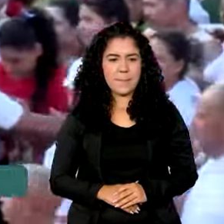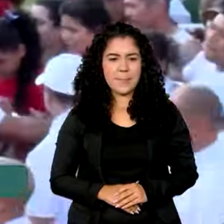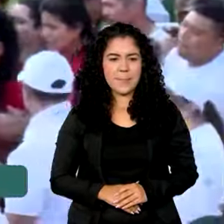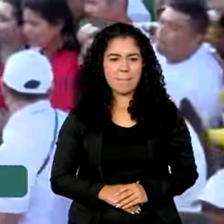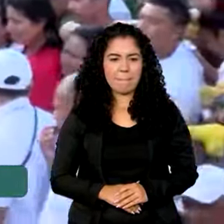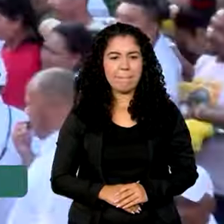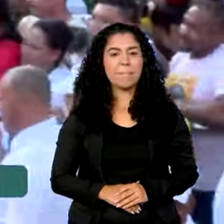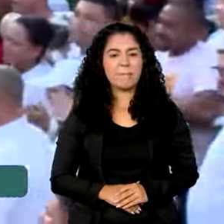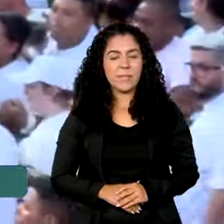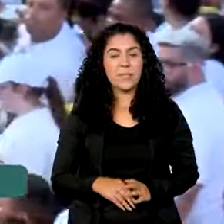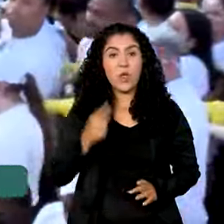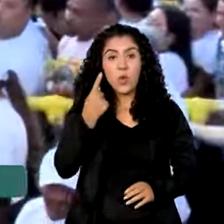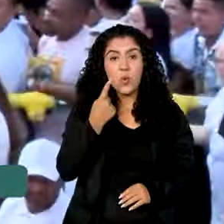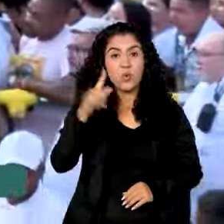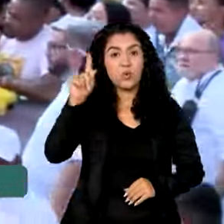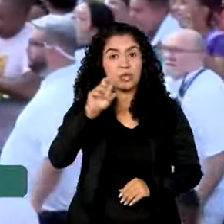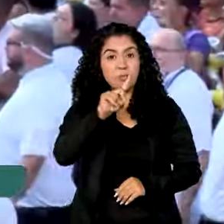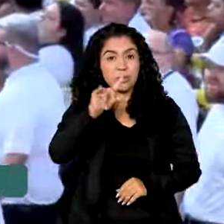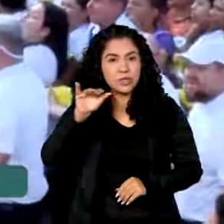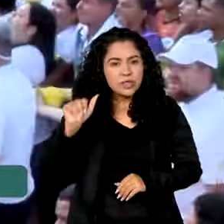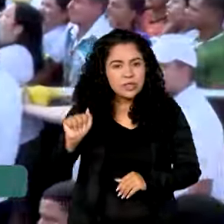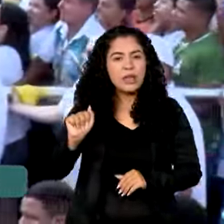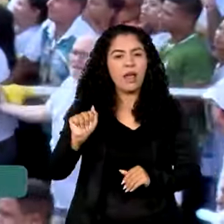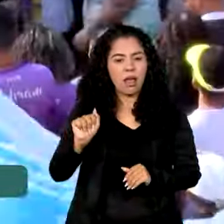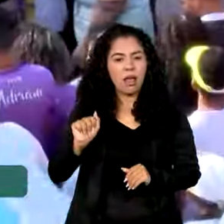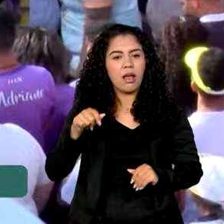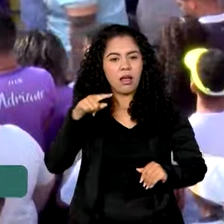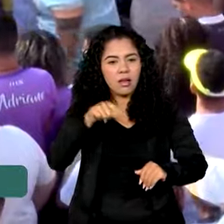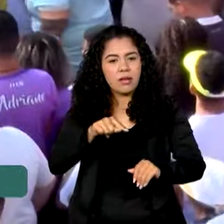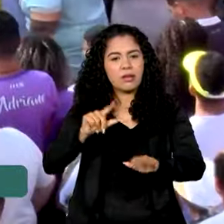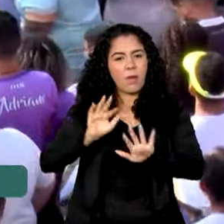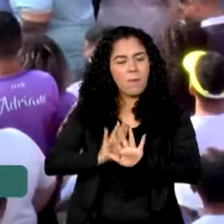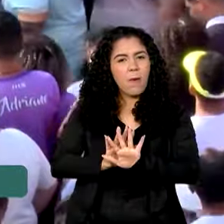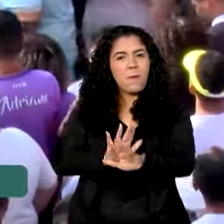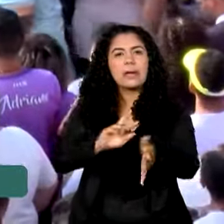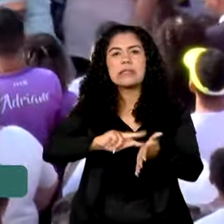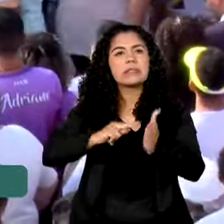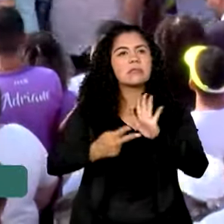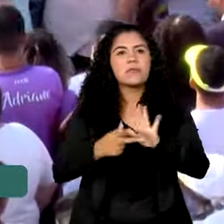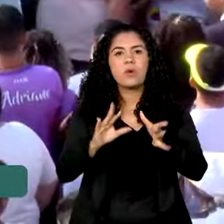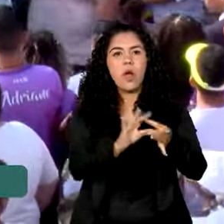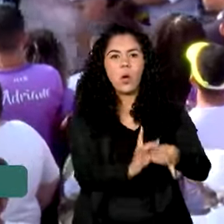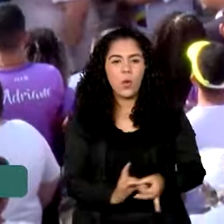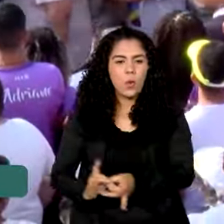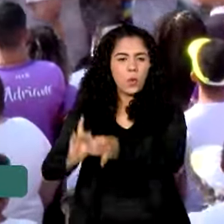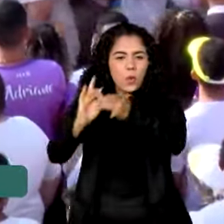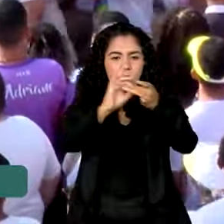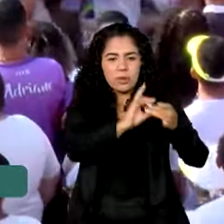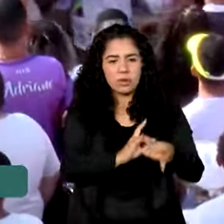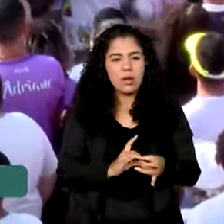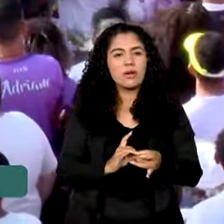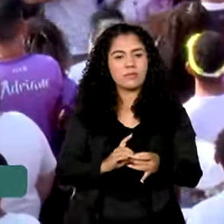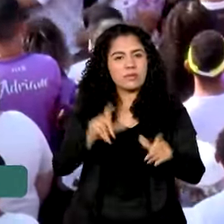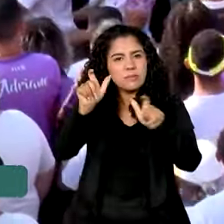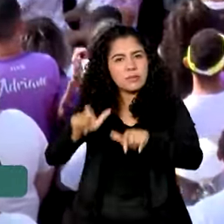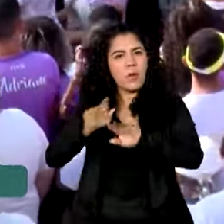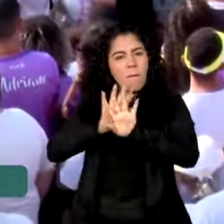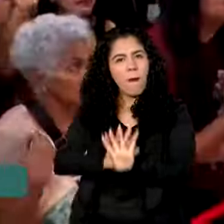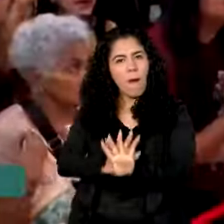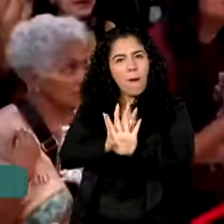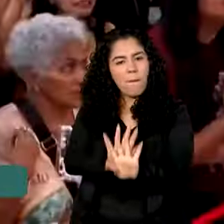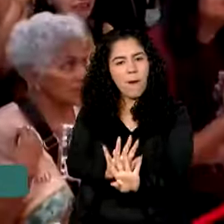No último dia de procissão do sírio, a corda, símbolo da União, é puxada pelos fiéis até a Basílica.